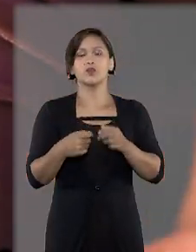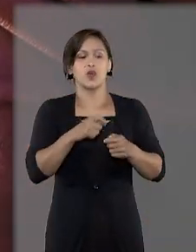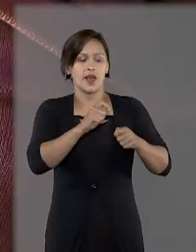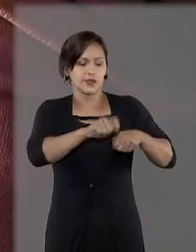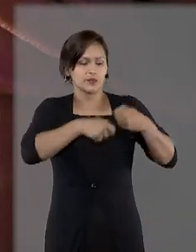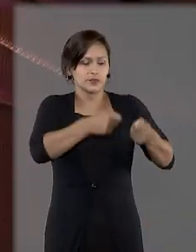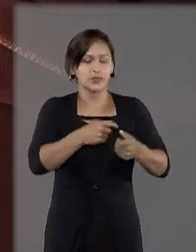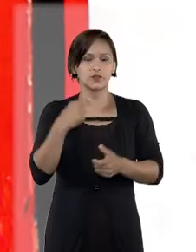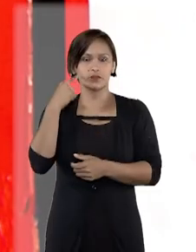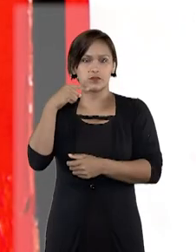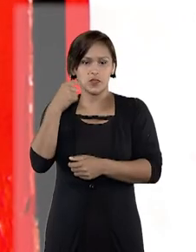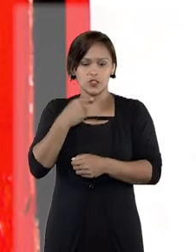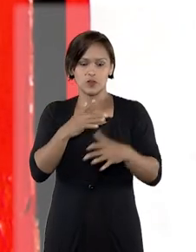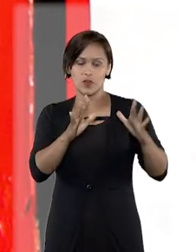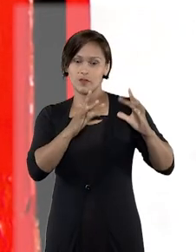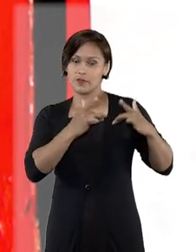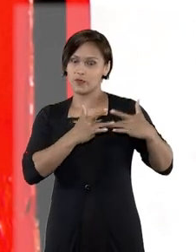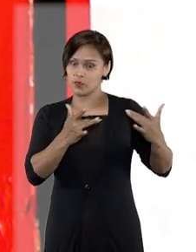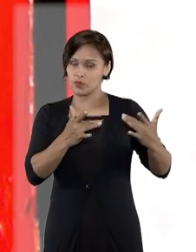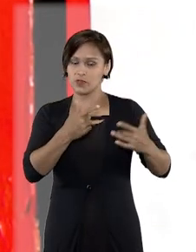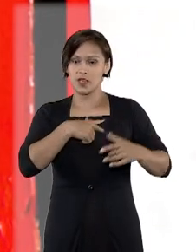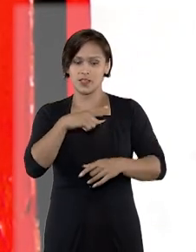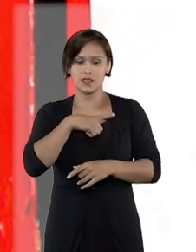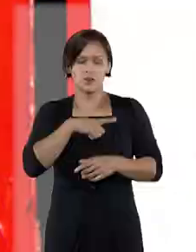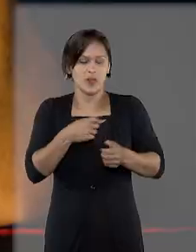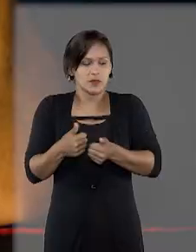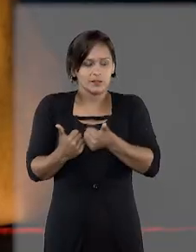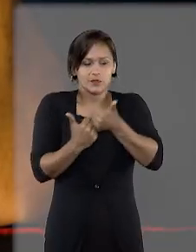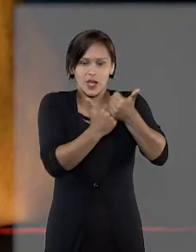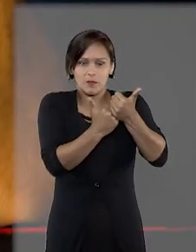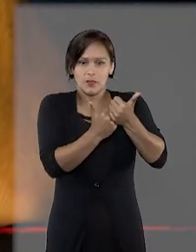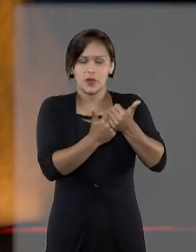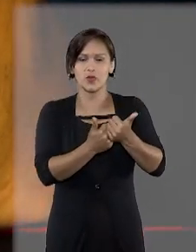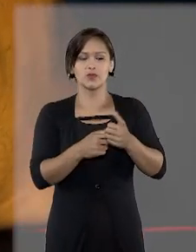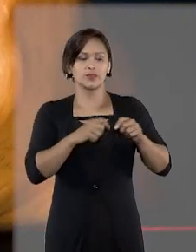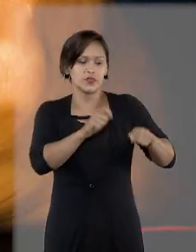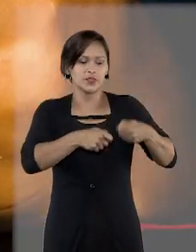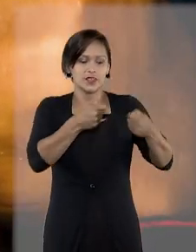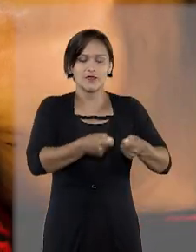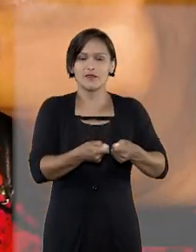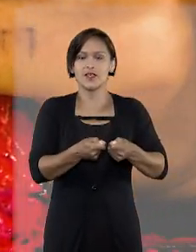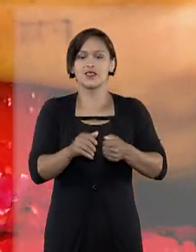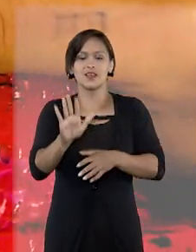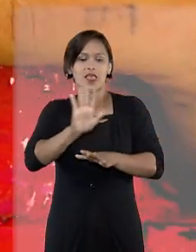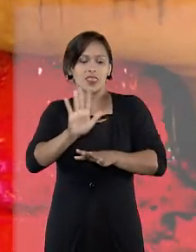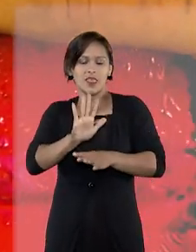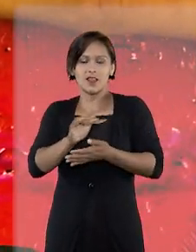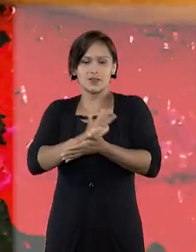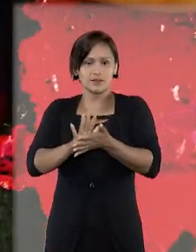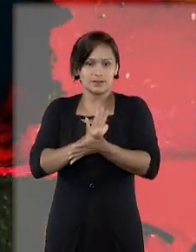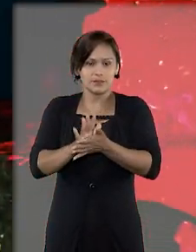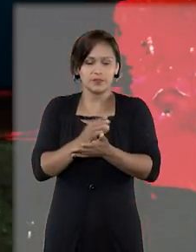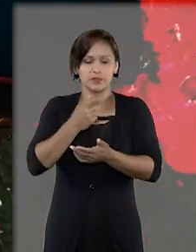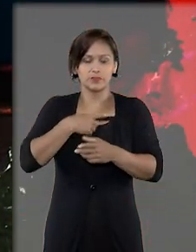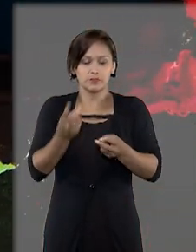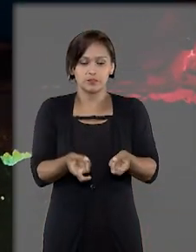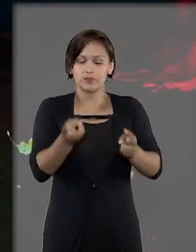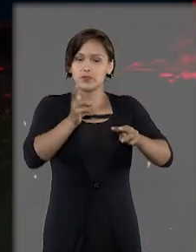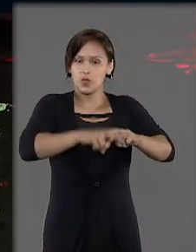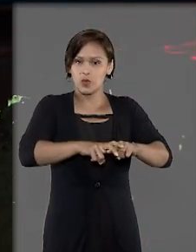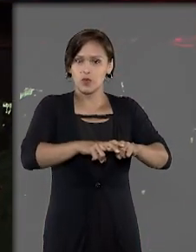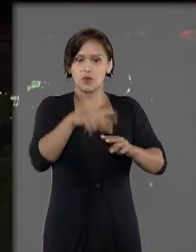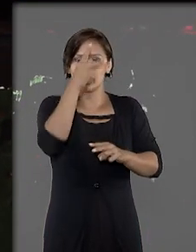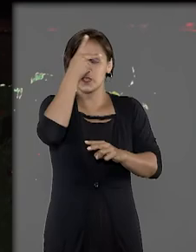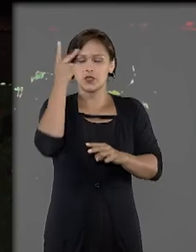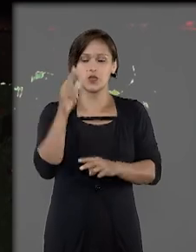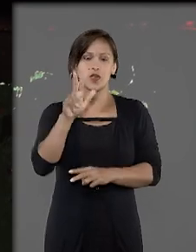advogados voluntários que prestam consultoria e defesa gratuitamente para pessoas que foram presas e condenadas